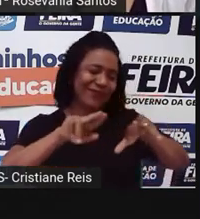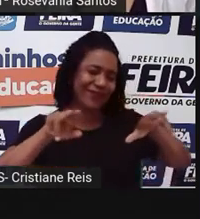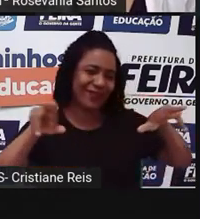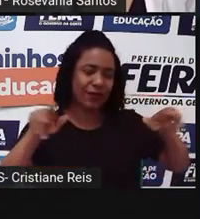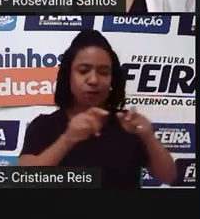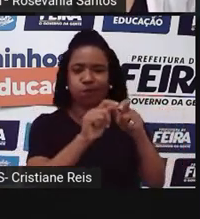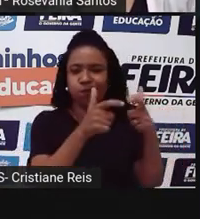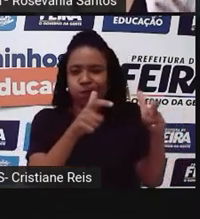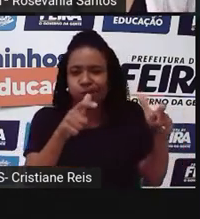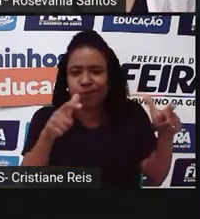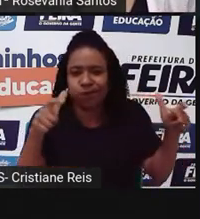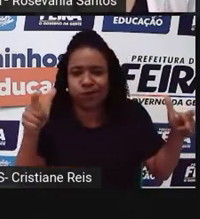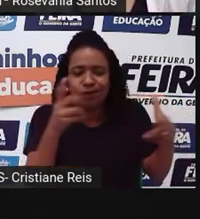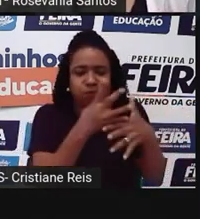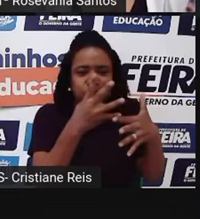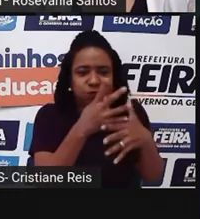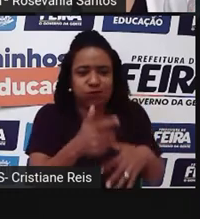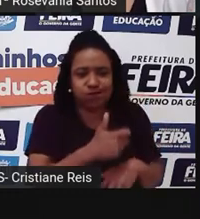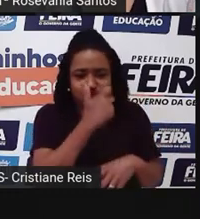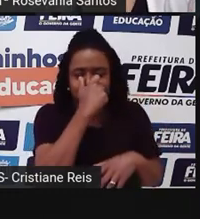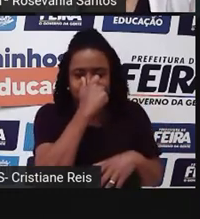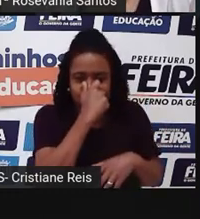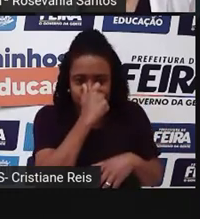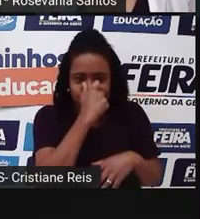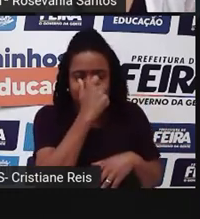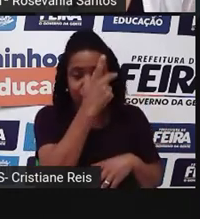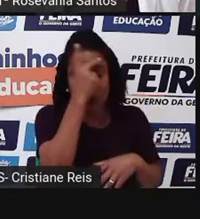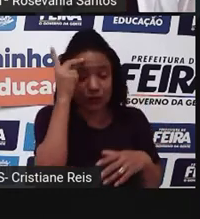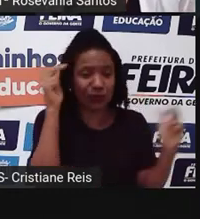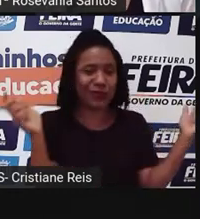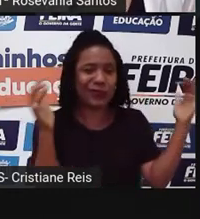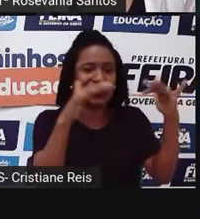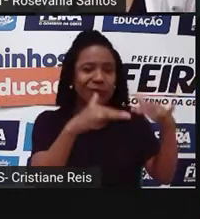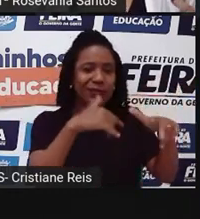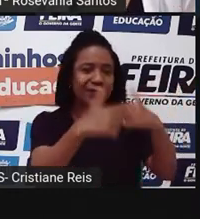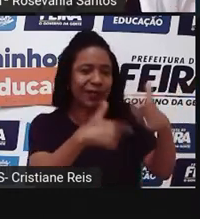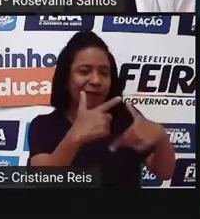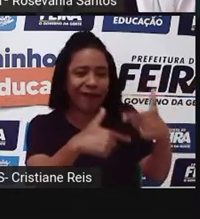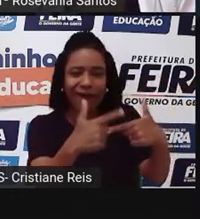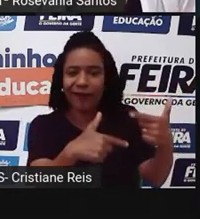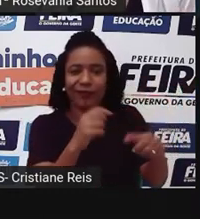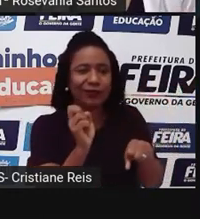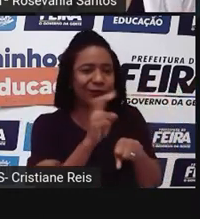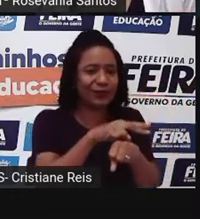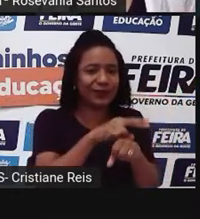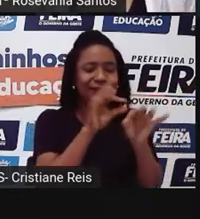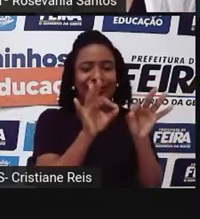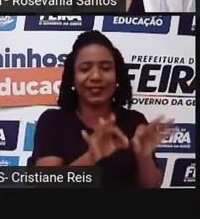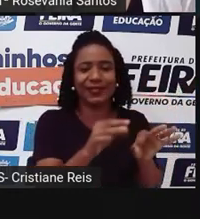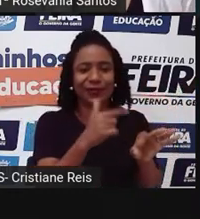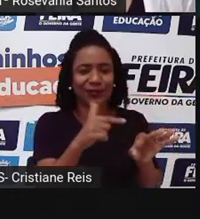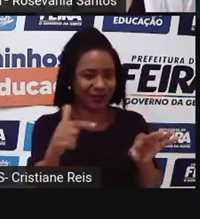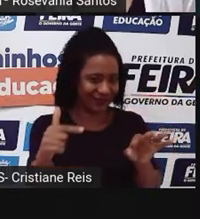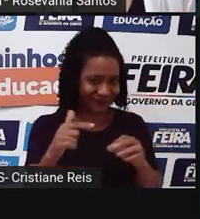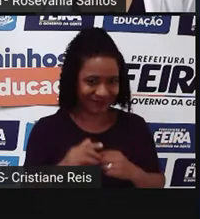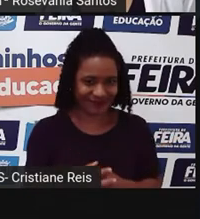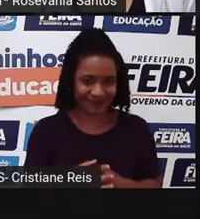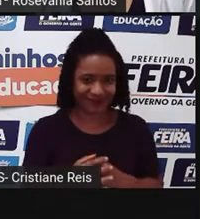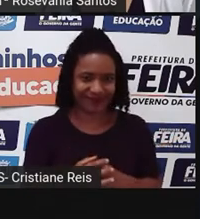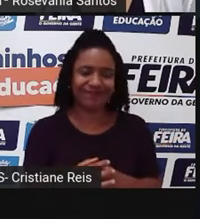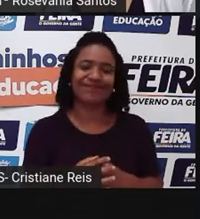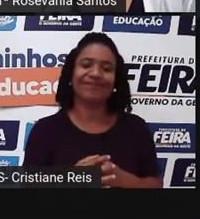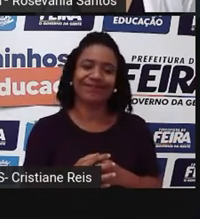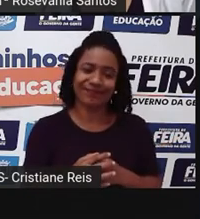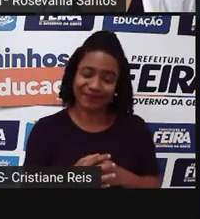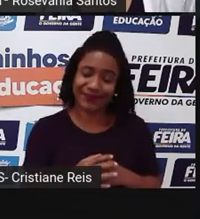na cidade. E também gera uma quantidade de pessoas que não têm um emprego, que não têm onde morar. E aí, entra na